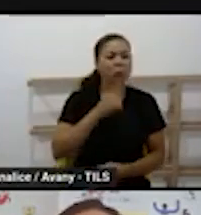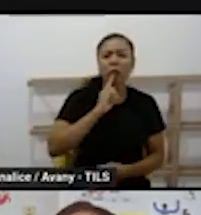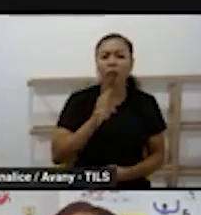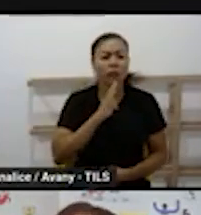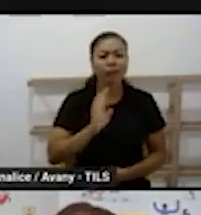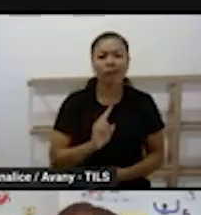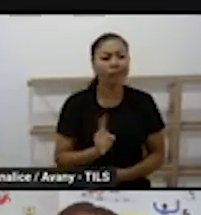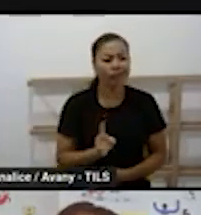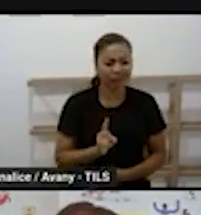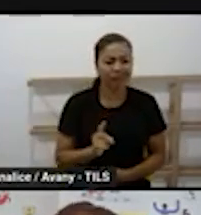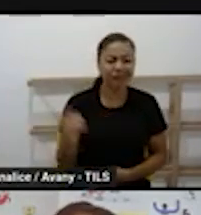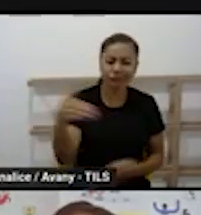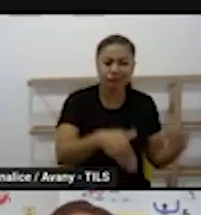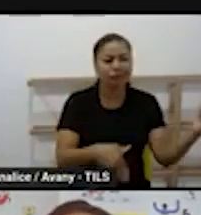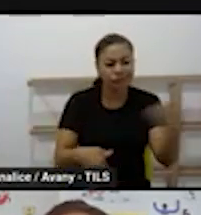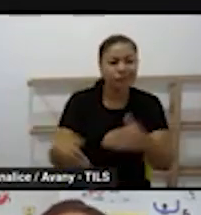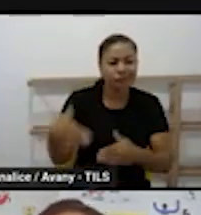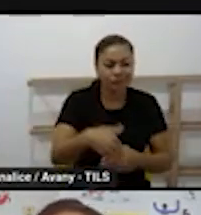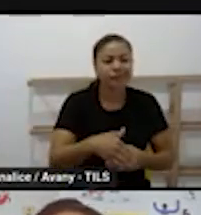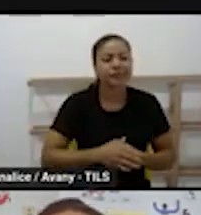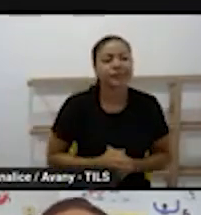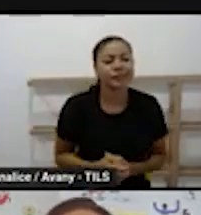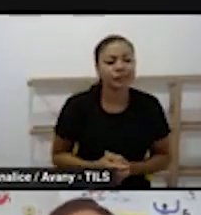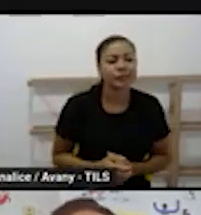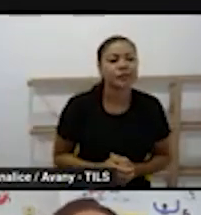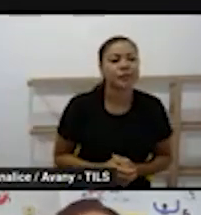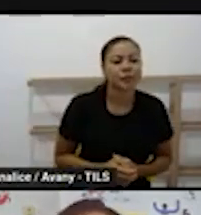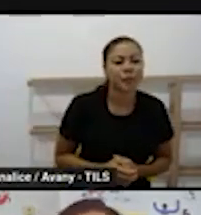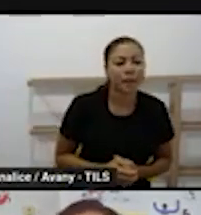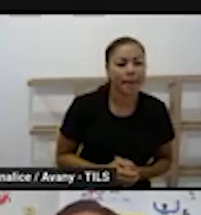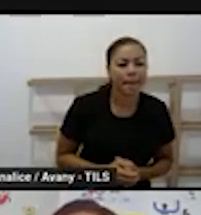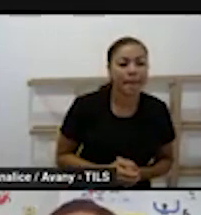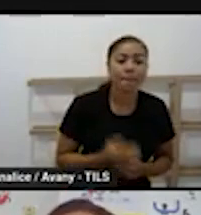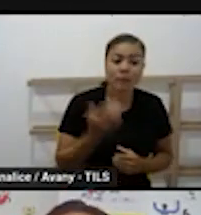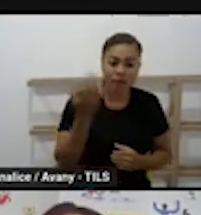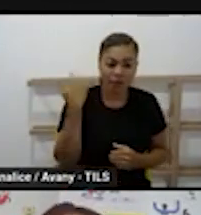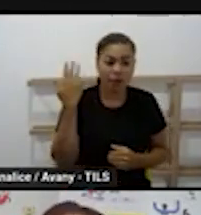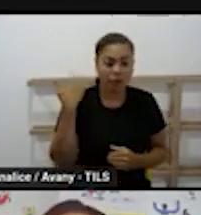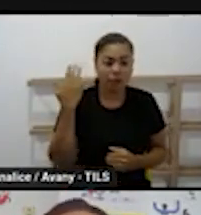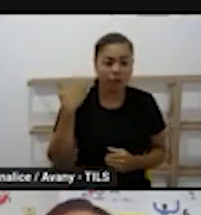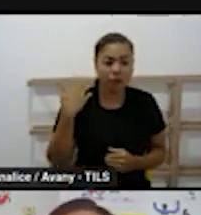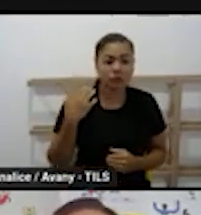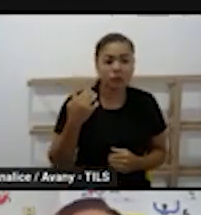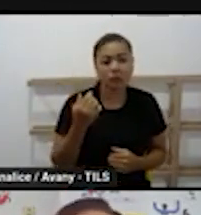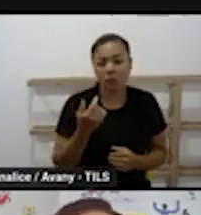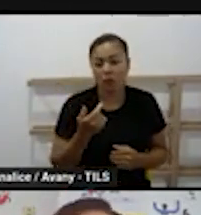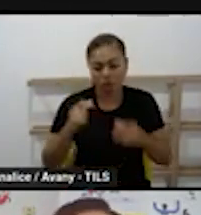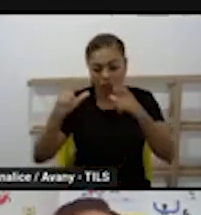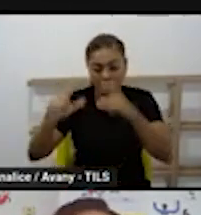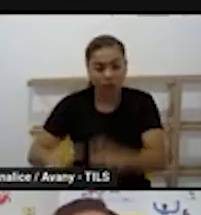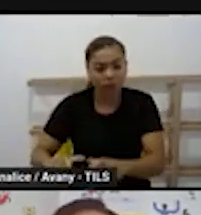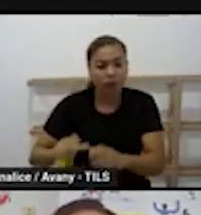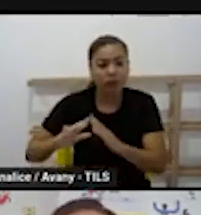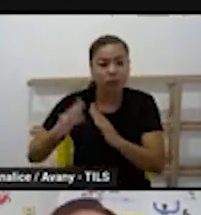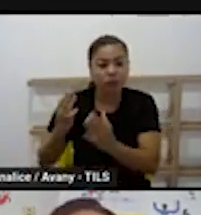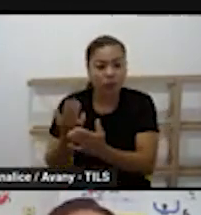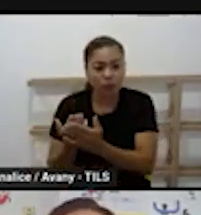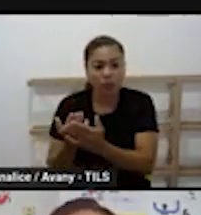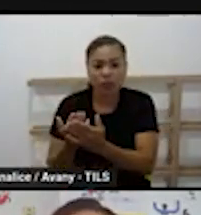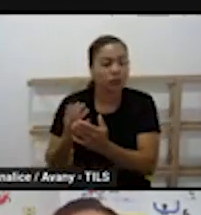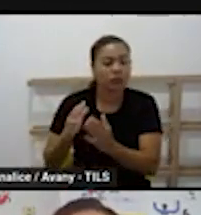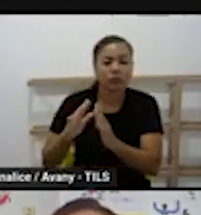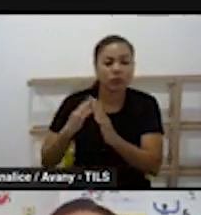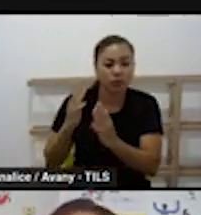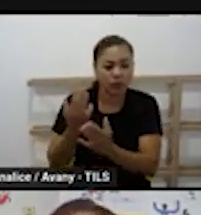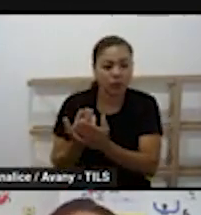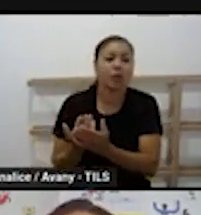foram empossados agora, que estão entrando na rede. Muitos eram do Reda, já estavam trabalhando, mas muitos estão ingressando agora. São professores